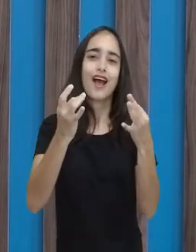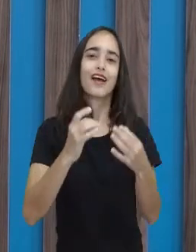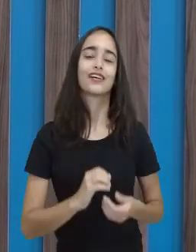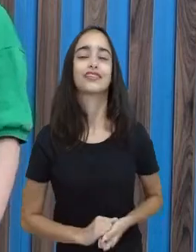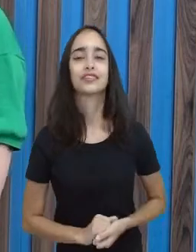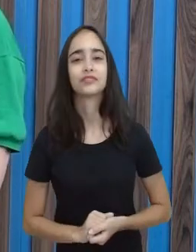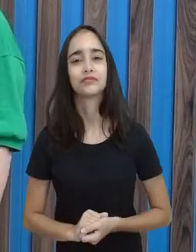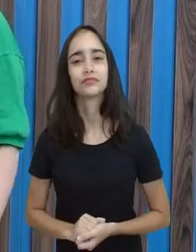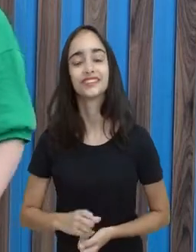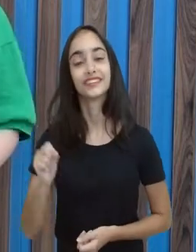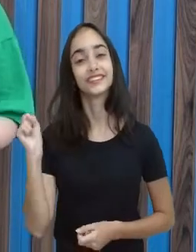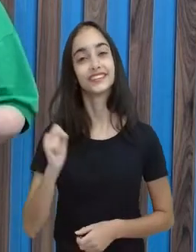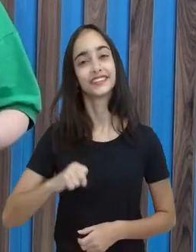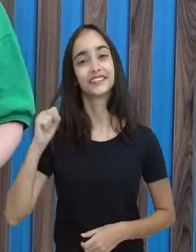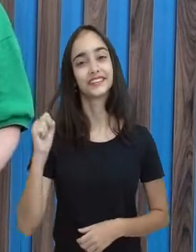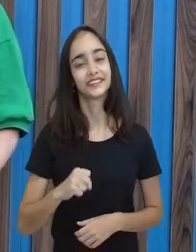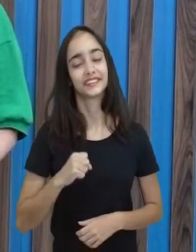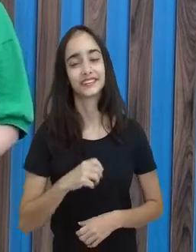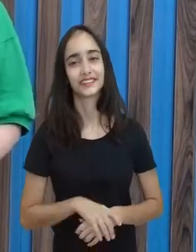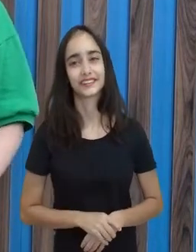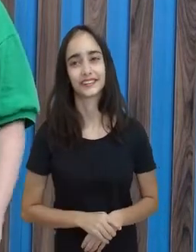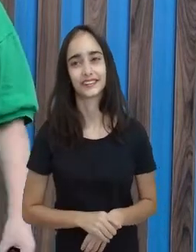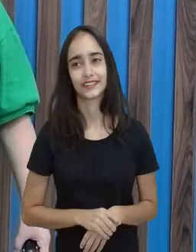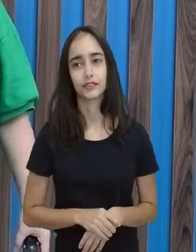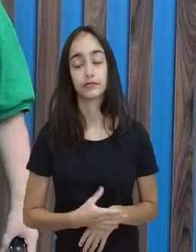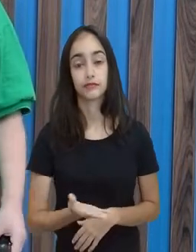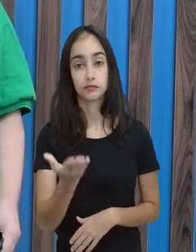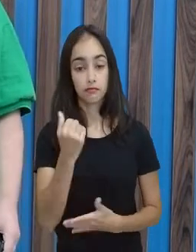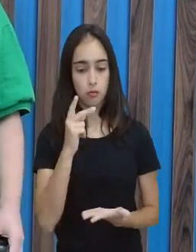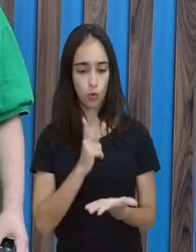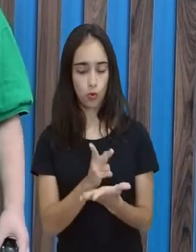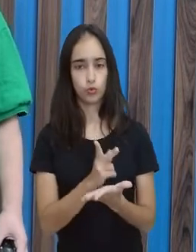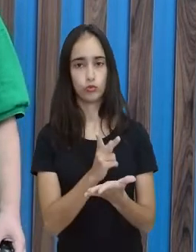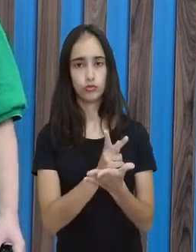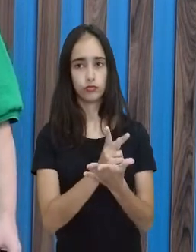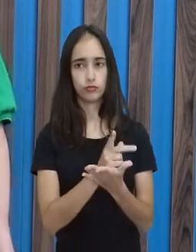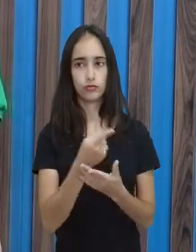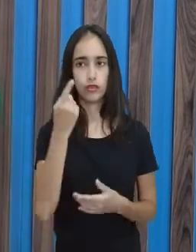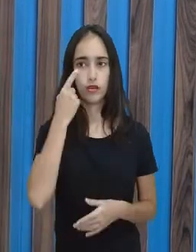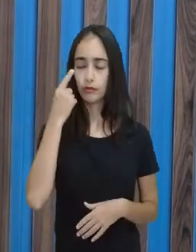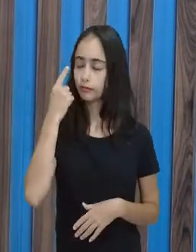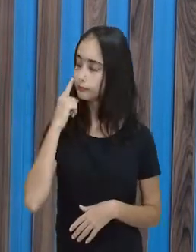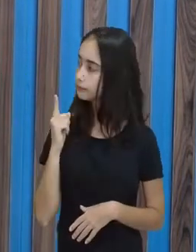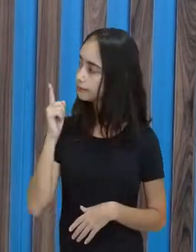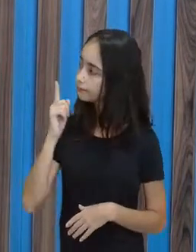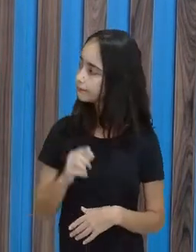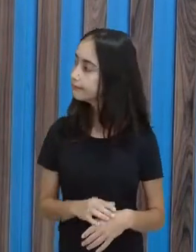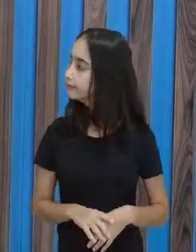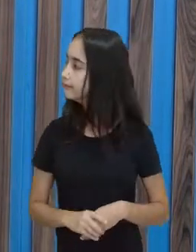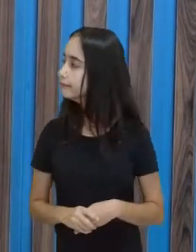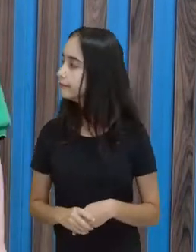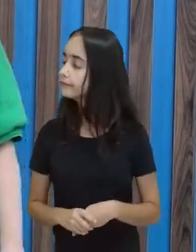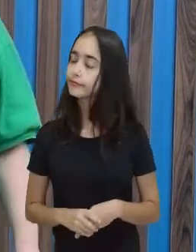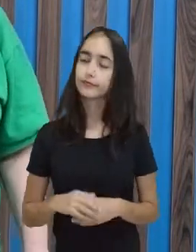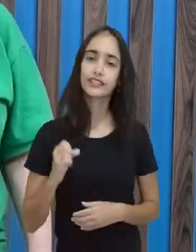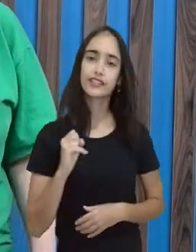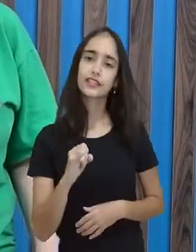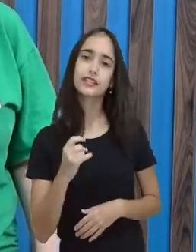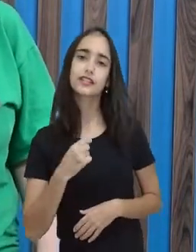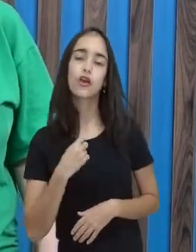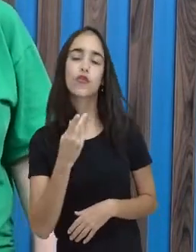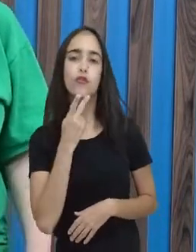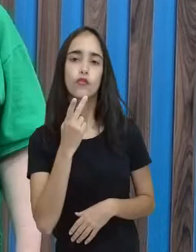aí. É, exato. Então, vamos lá. Olha outra coisa que a gente viu. Se eu estou